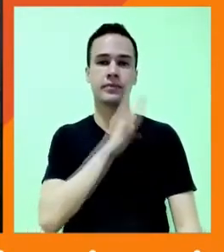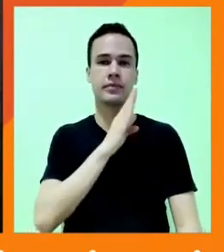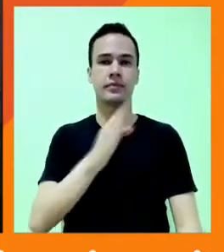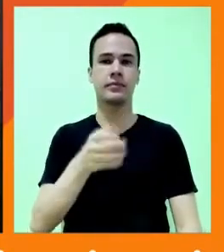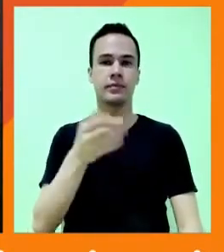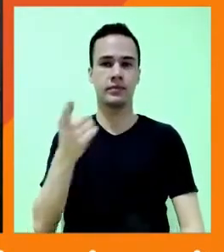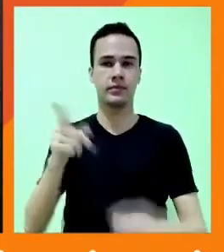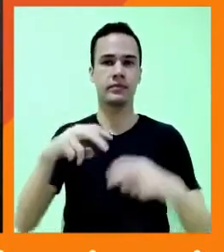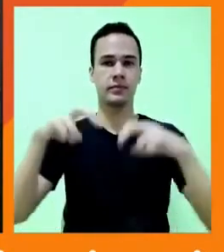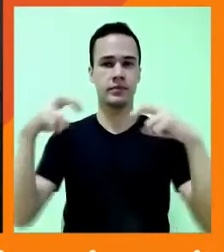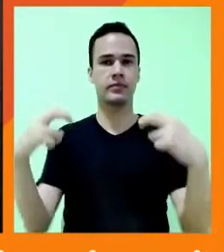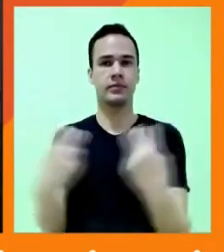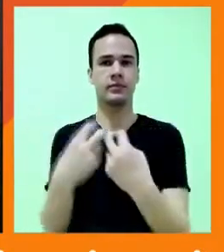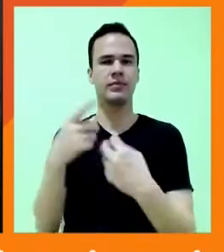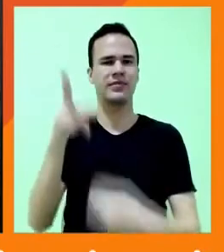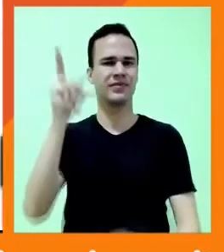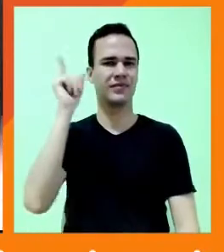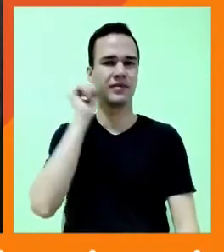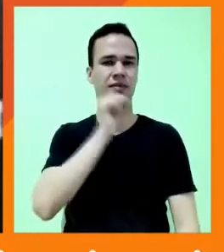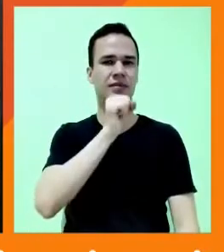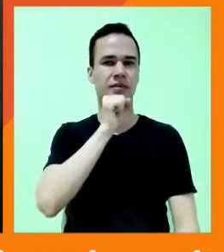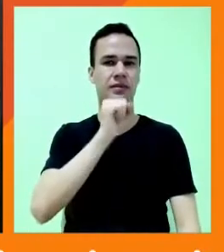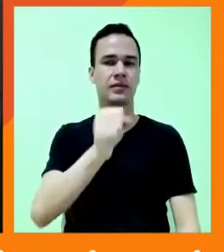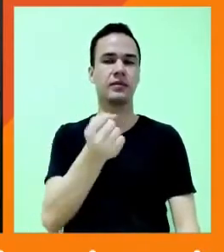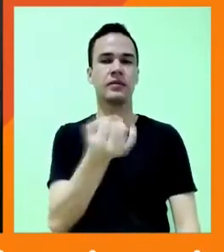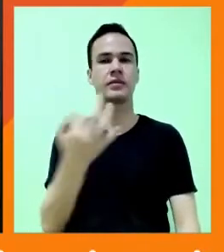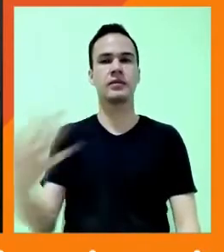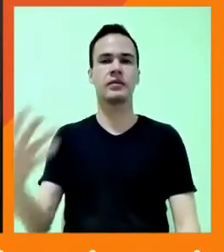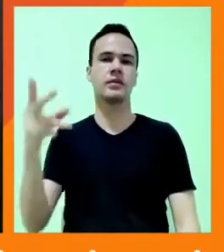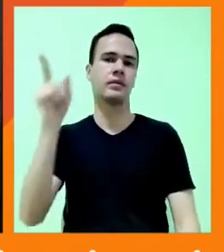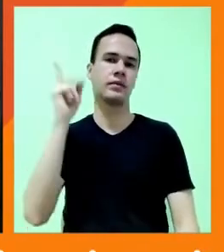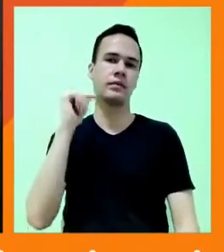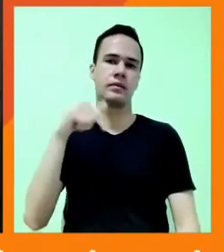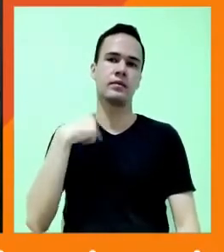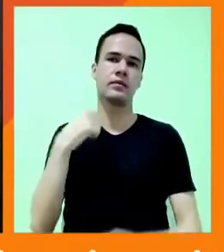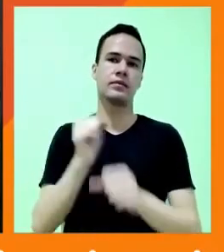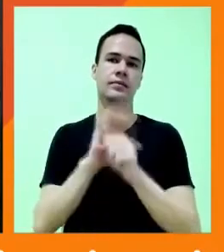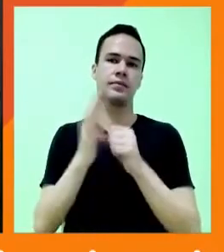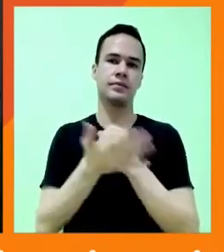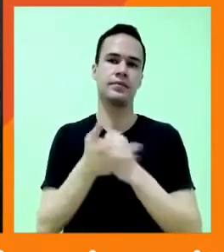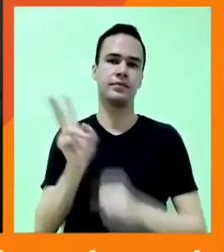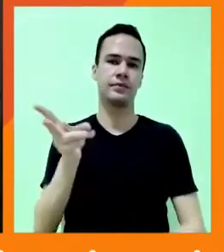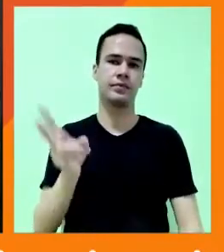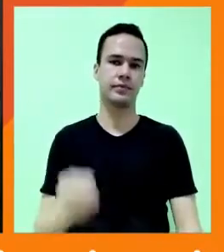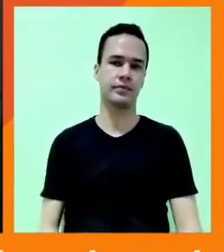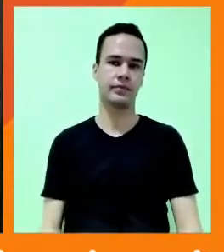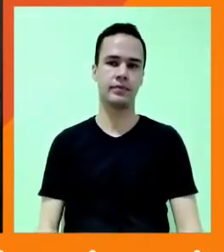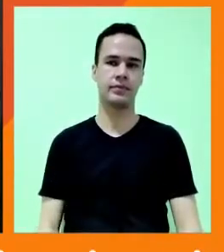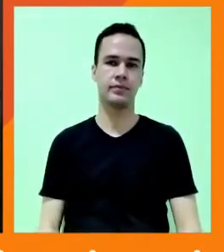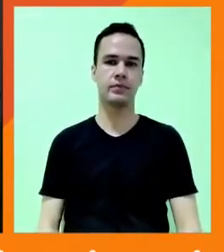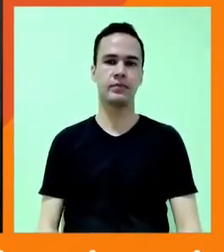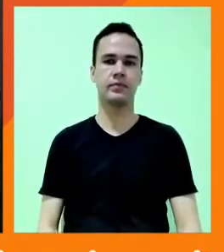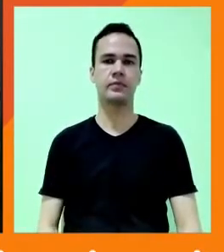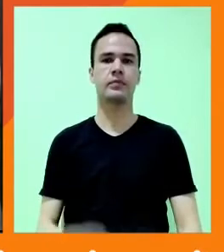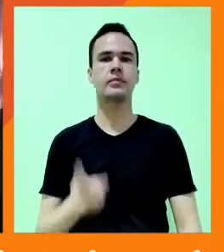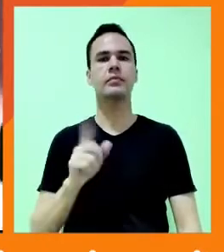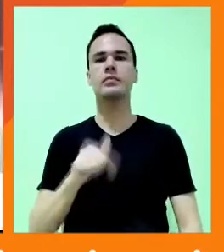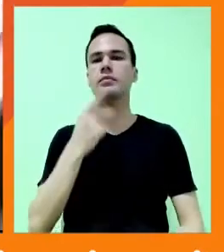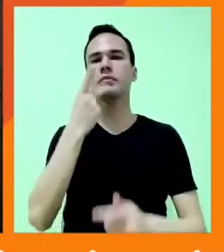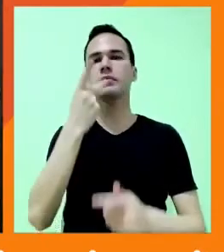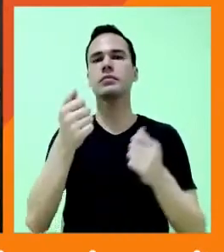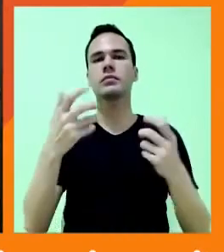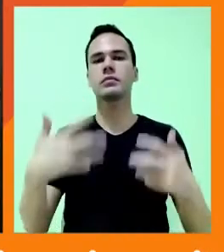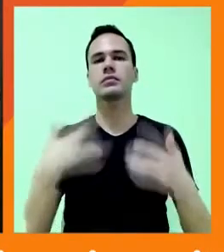já está até velho. Tamanha a quantidade de tempo que a gente está vivendo a pandemia já. Aliás, a gente ainda não falou de notícia.